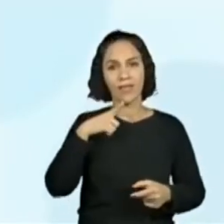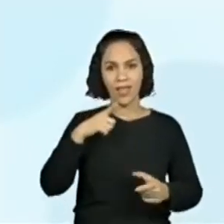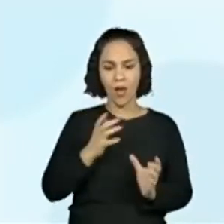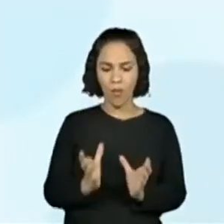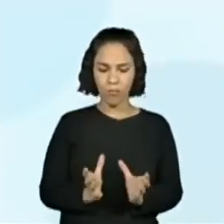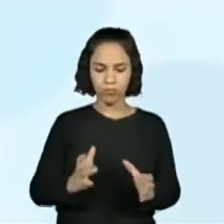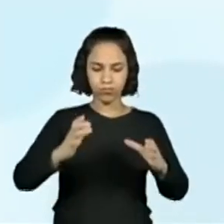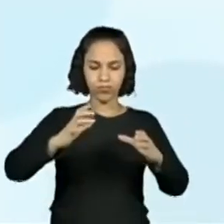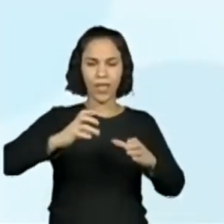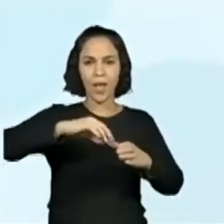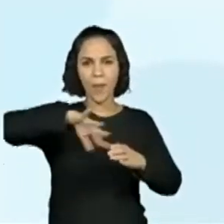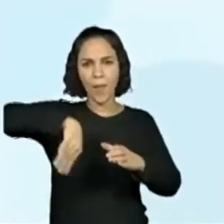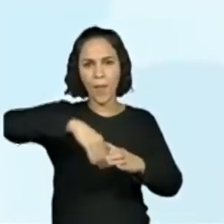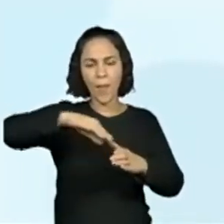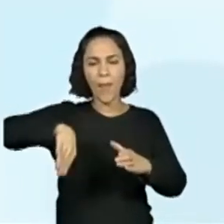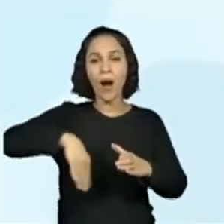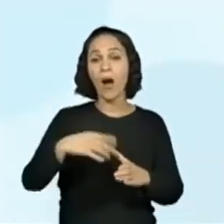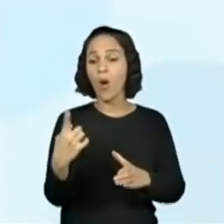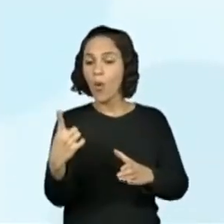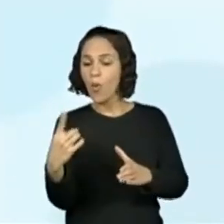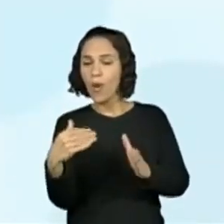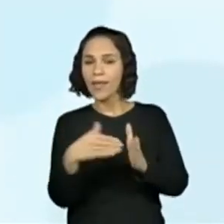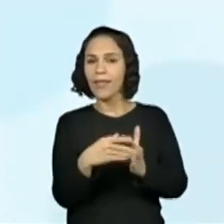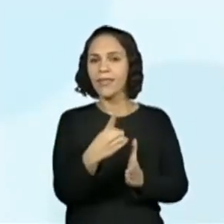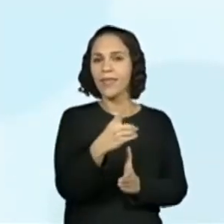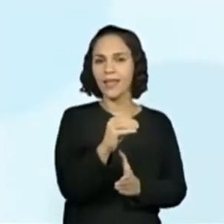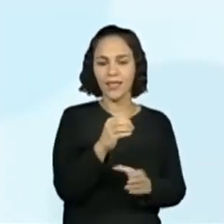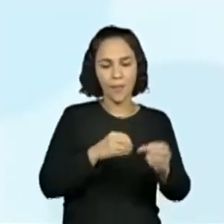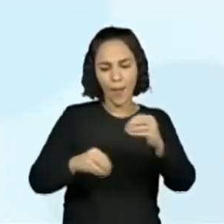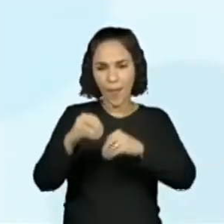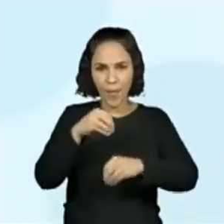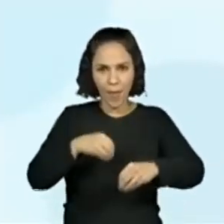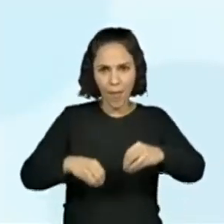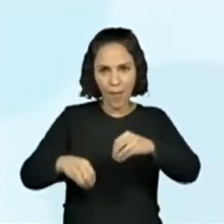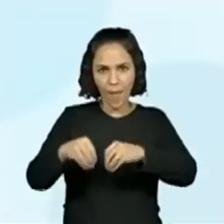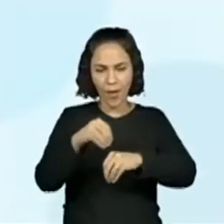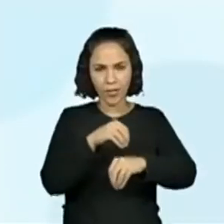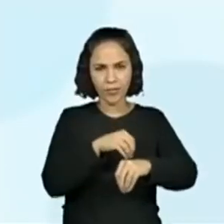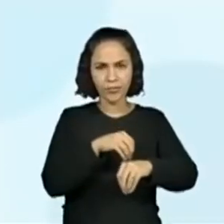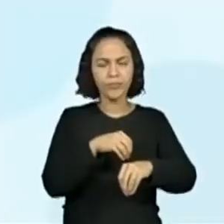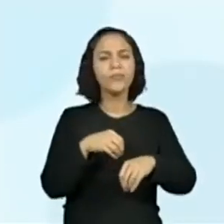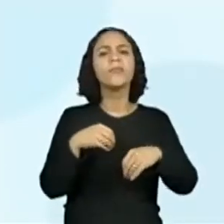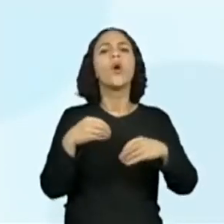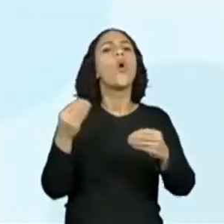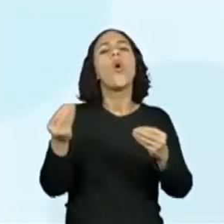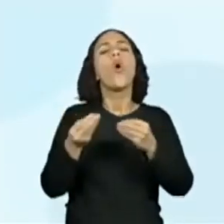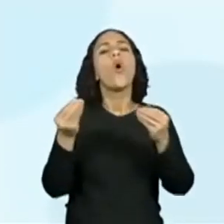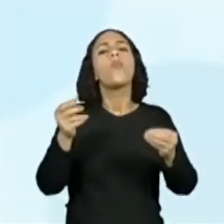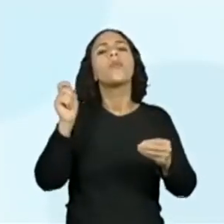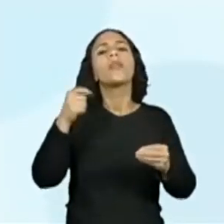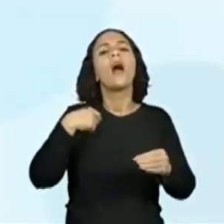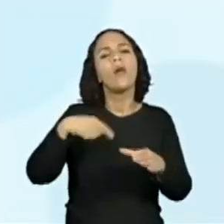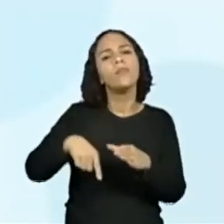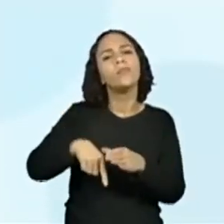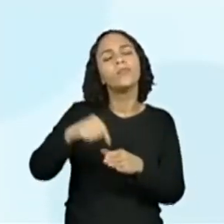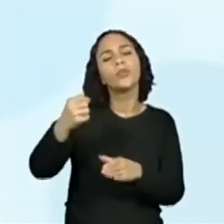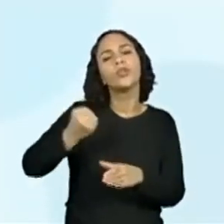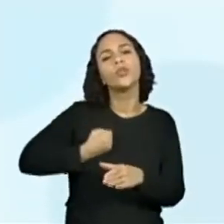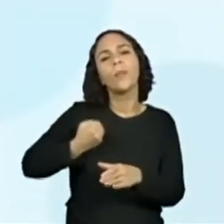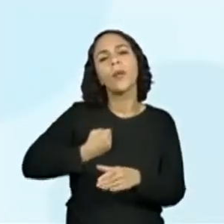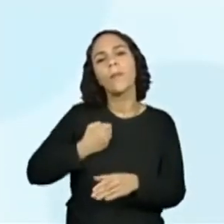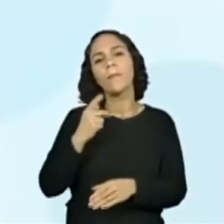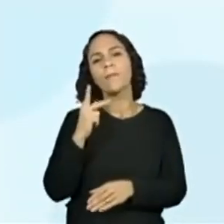bolas numeradas de um a dez. Quais são as chances de sair uma bola com número par?